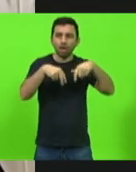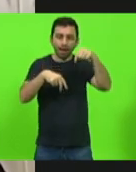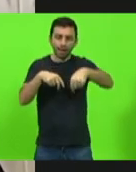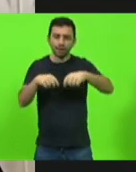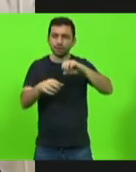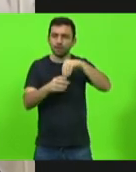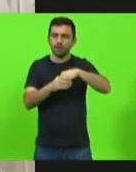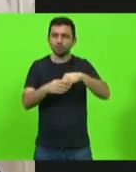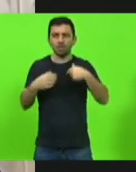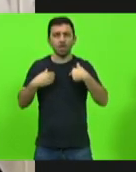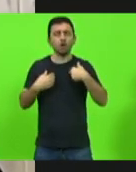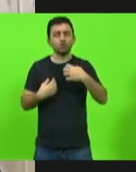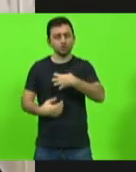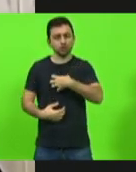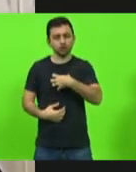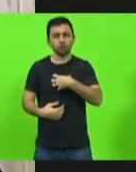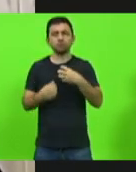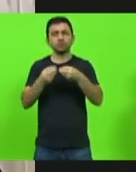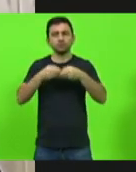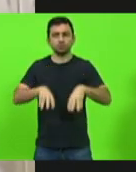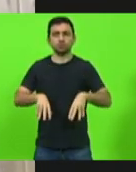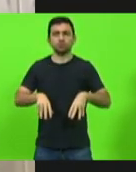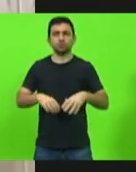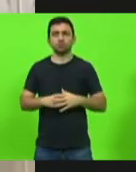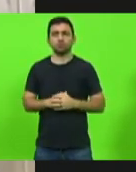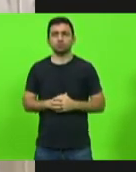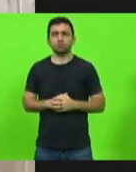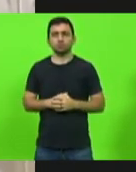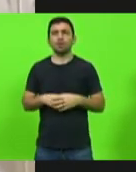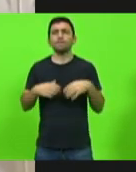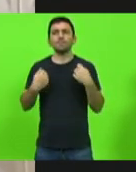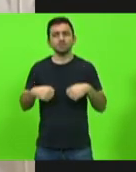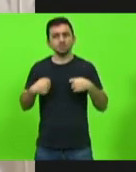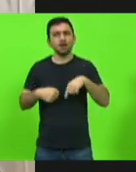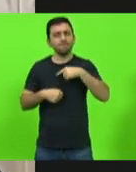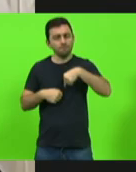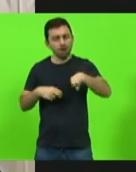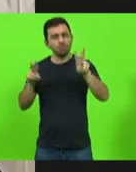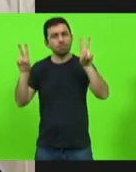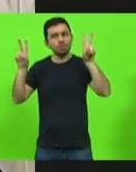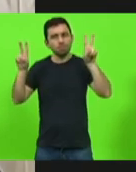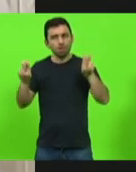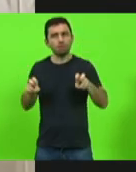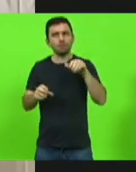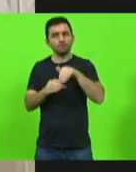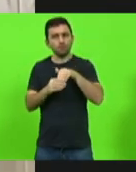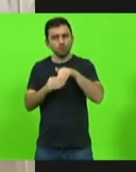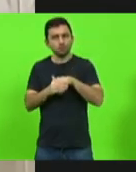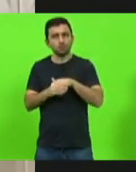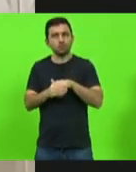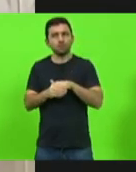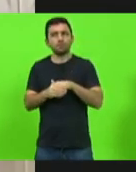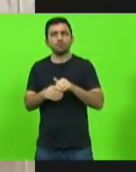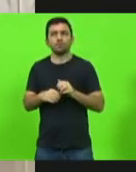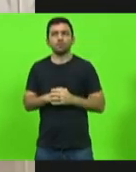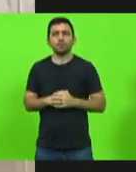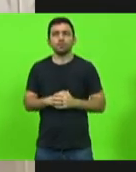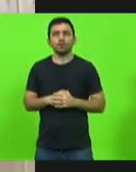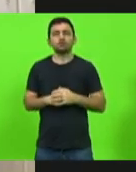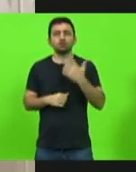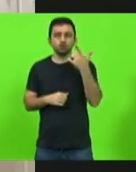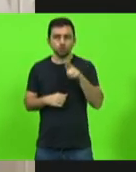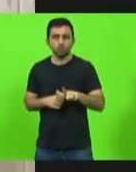Estou me sentindo prejudicado com isso. Tem que ser levada essa matéria de votação plenária. Então eu gostaria de mais uma vez